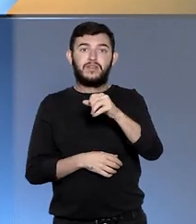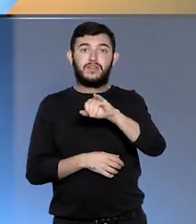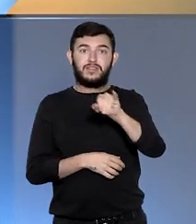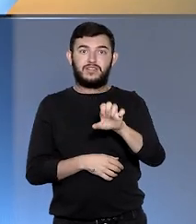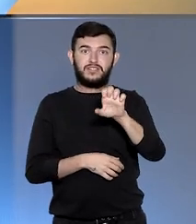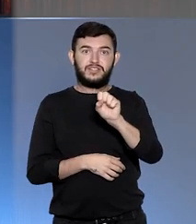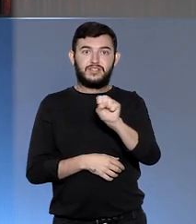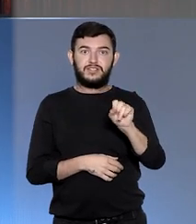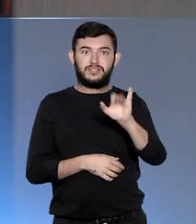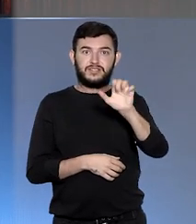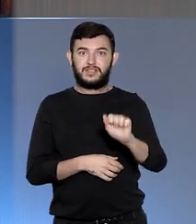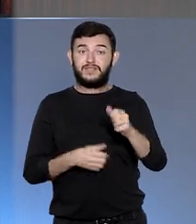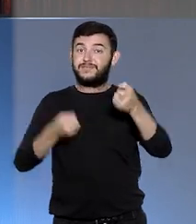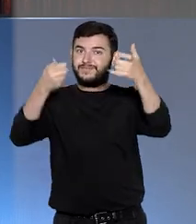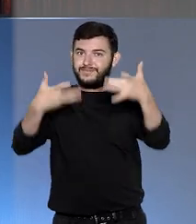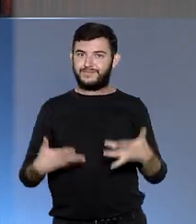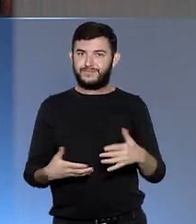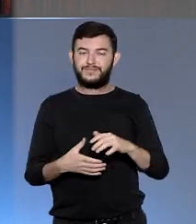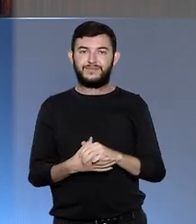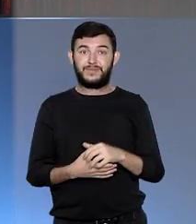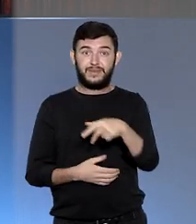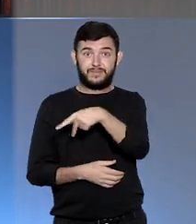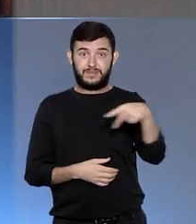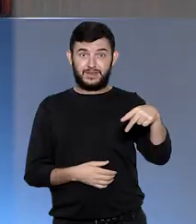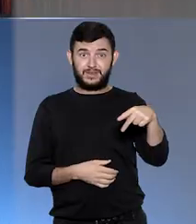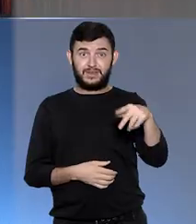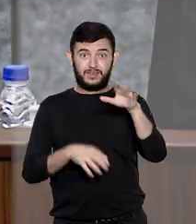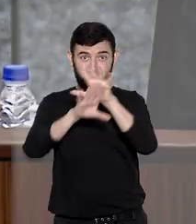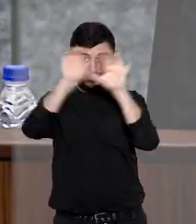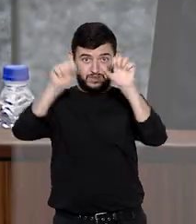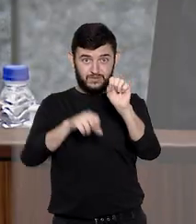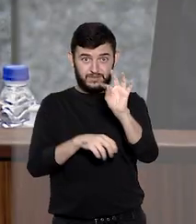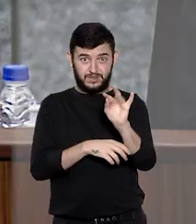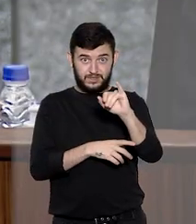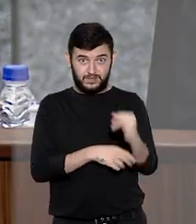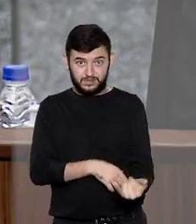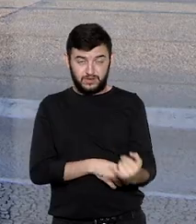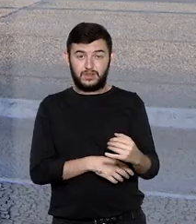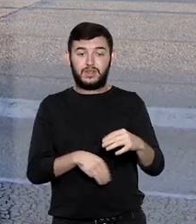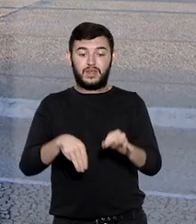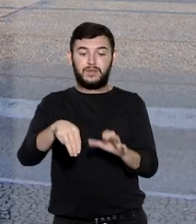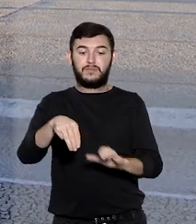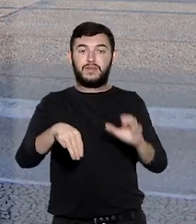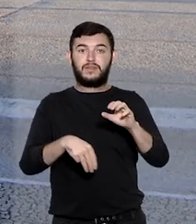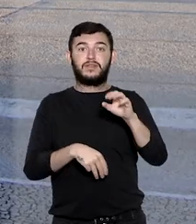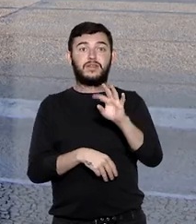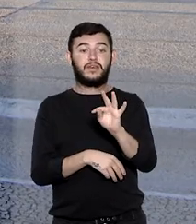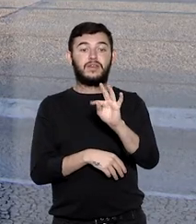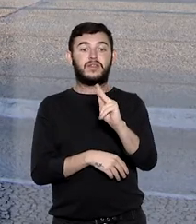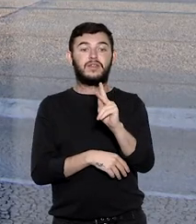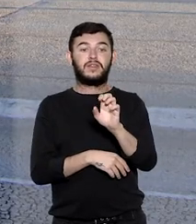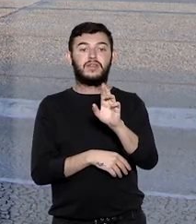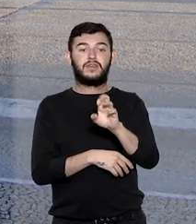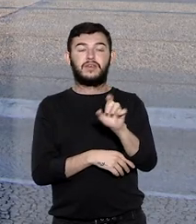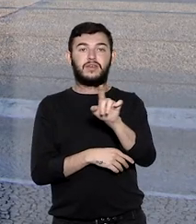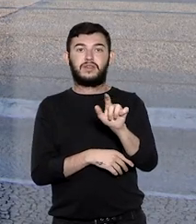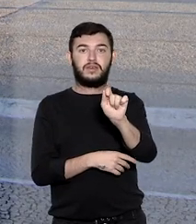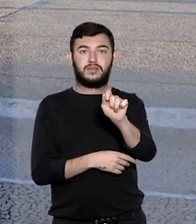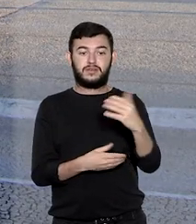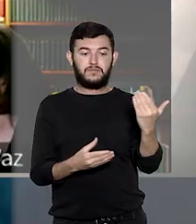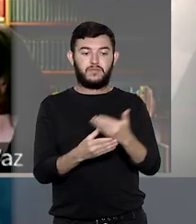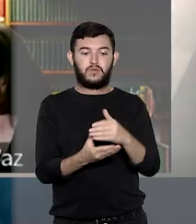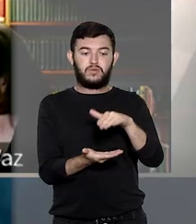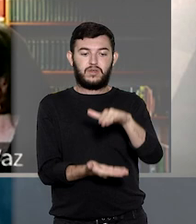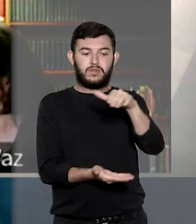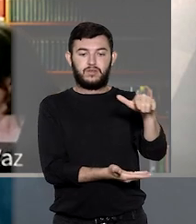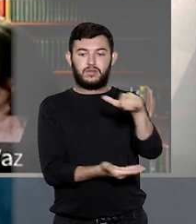detalhes. A presidente do STJ, ministra Maria Tereza de Assis Moura, determinou a remessa ao Supremo Tribunal